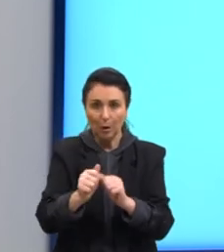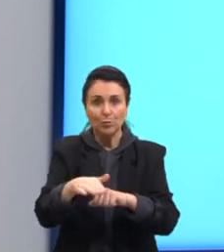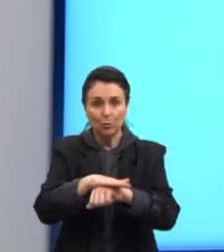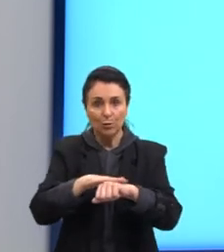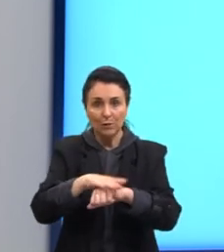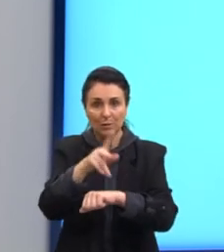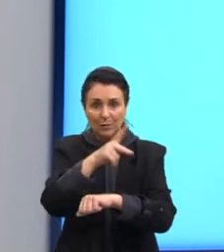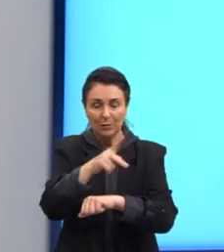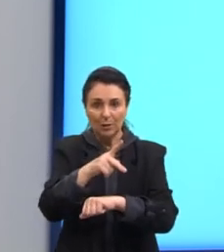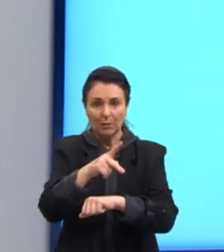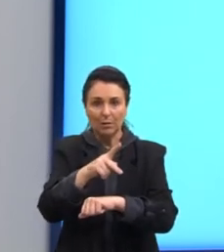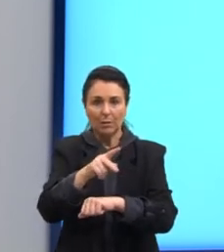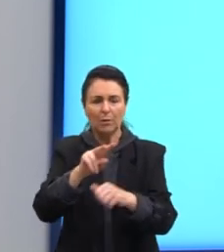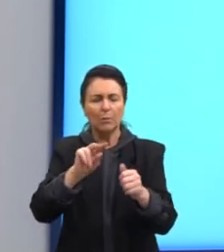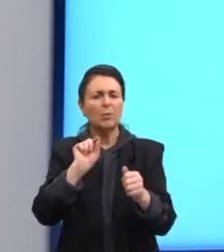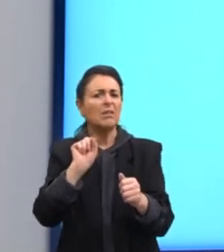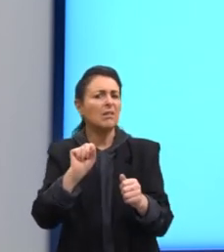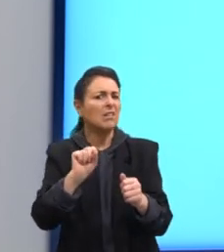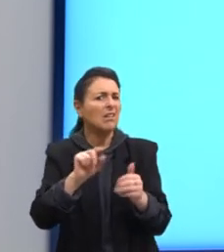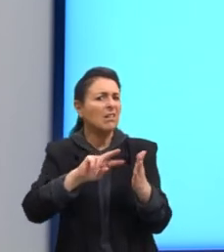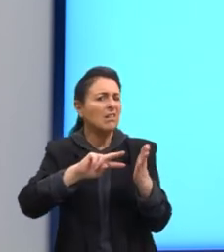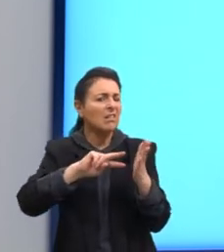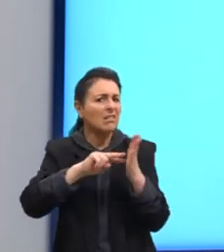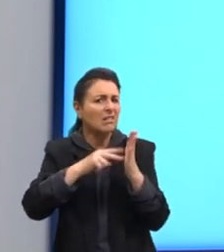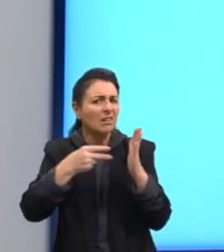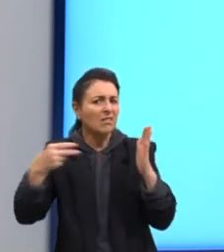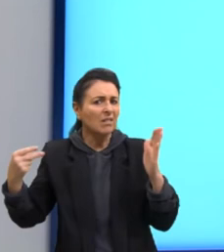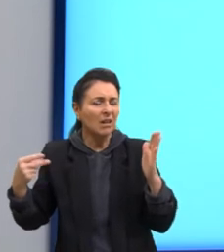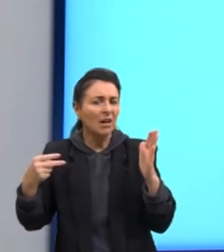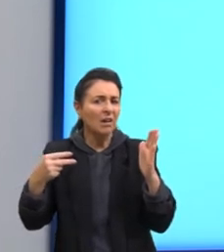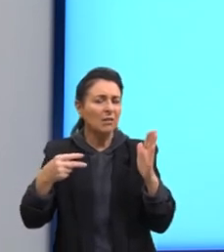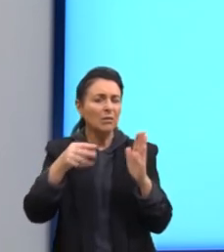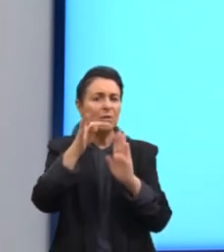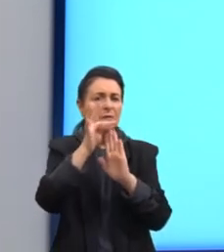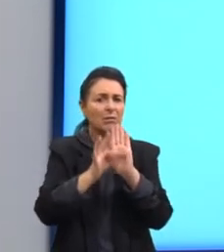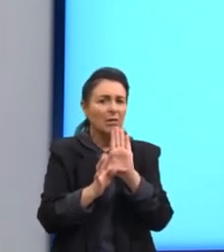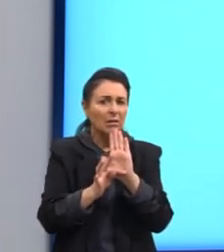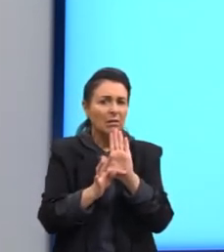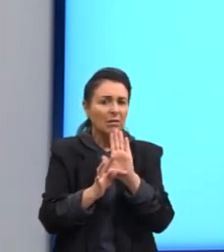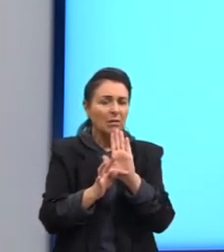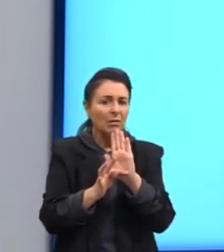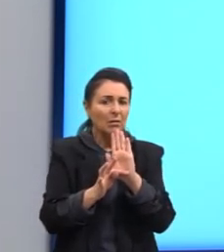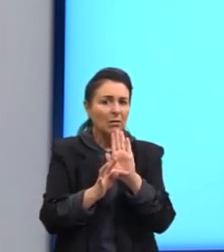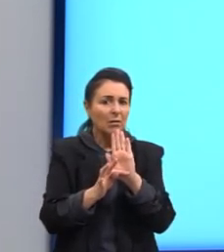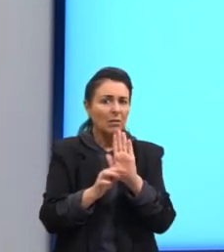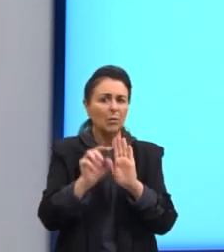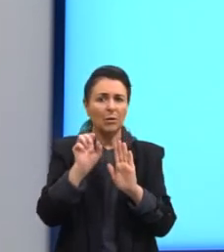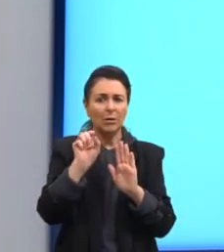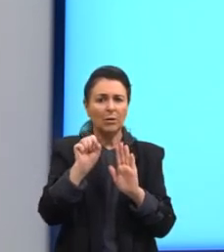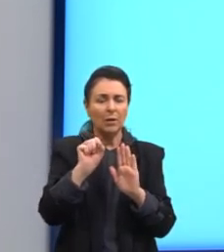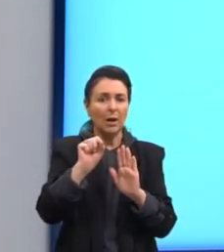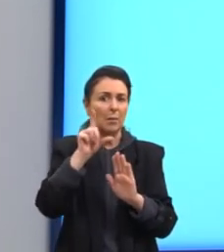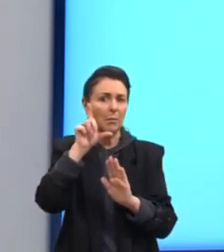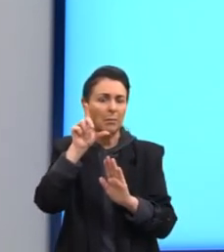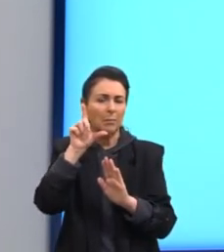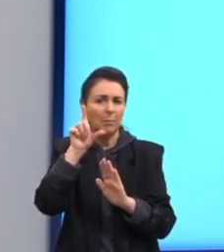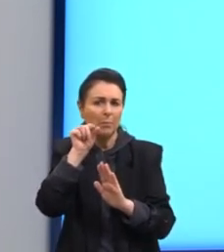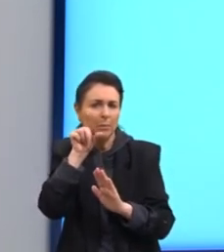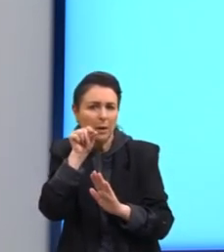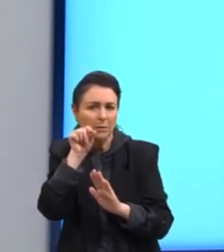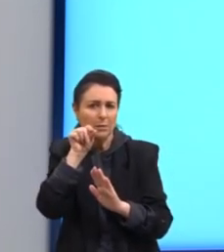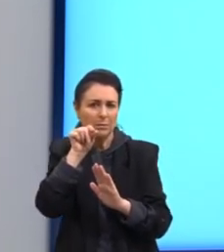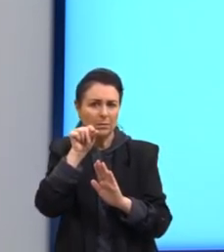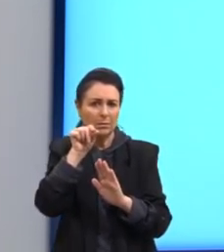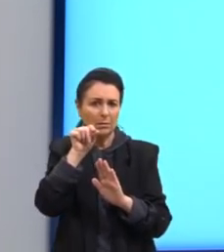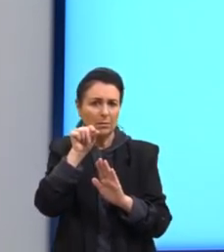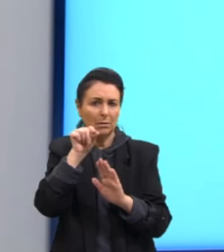Sobre o que que fala o texto. Ok? A minor bird. Bird, pássaro. Bird,